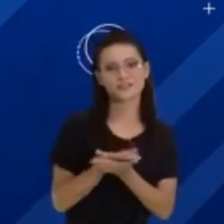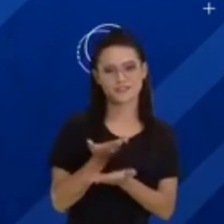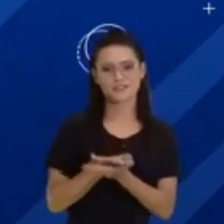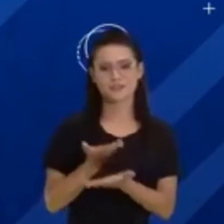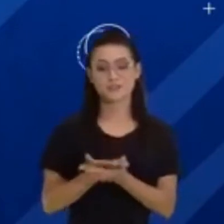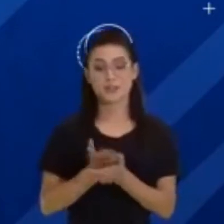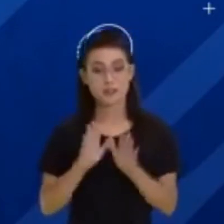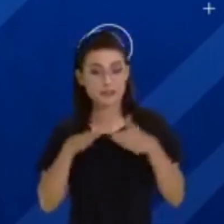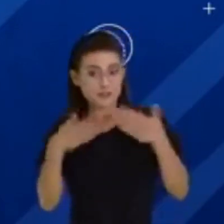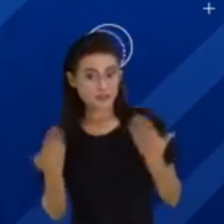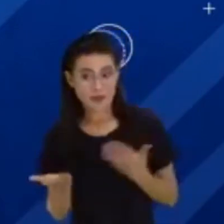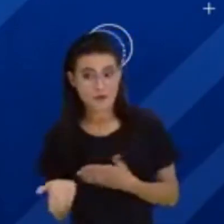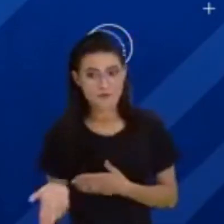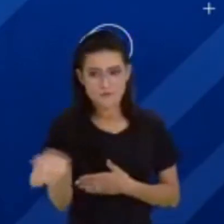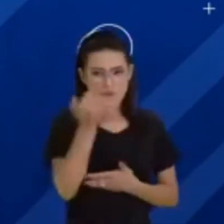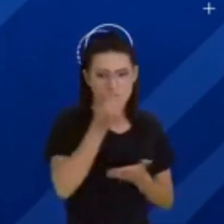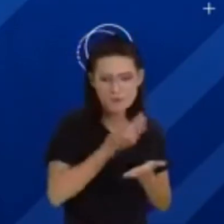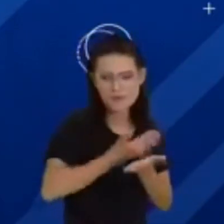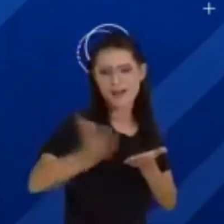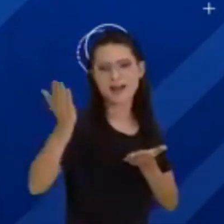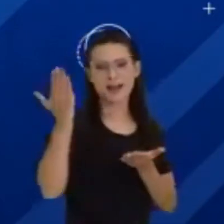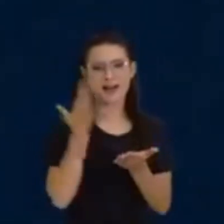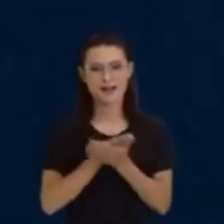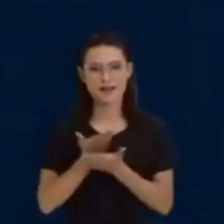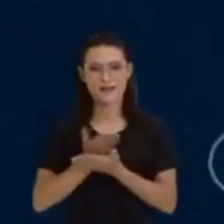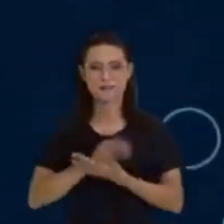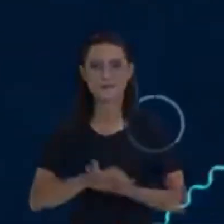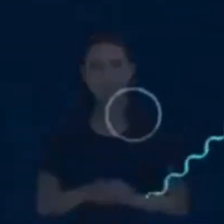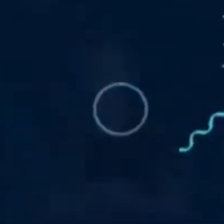Então, vamos à nossa próxima aula.